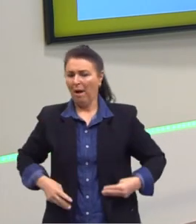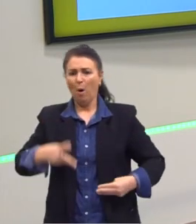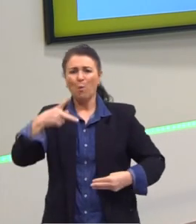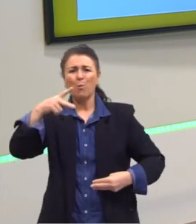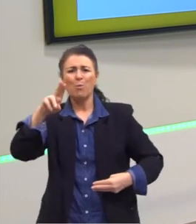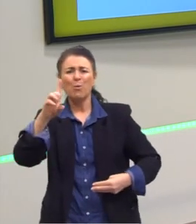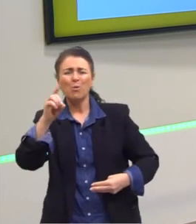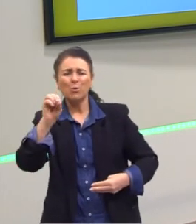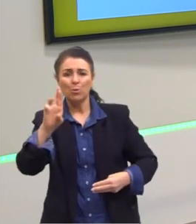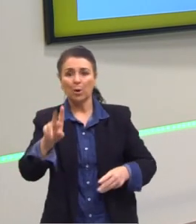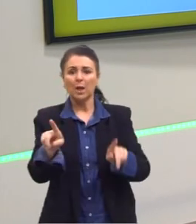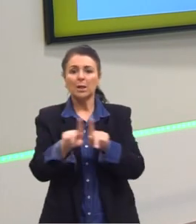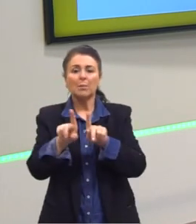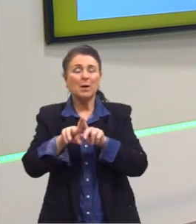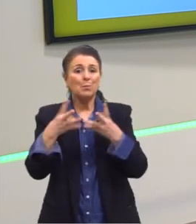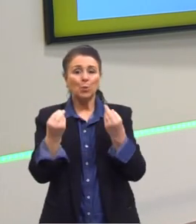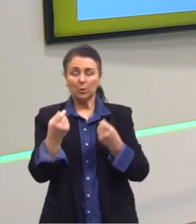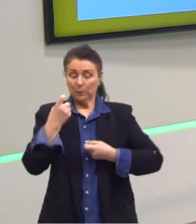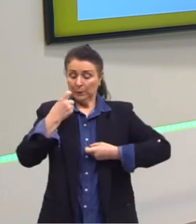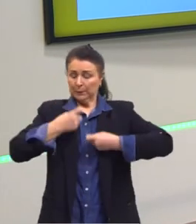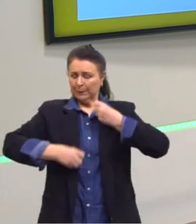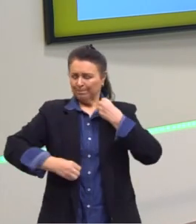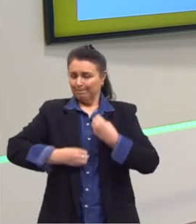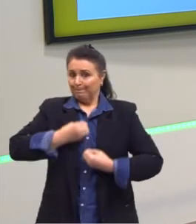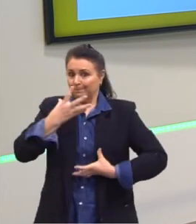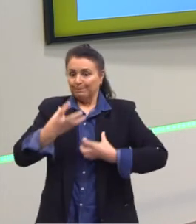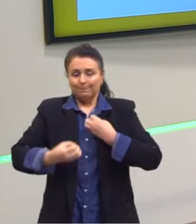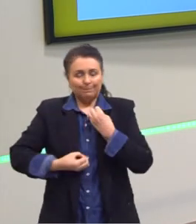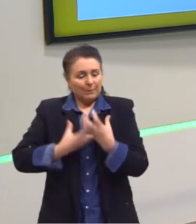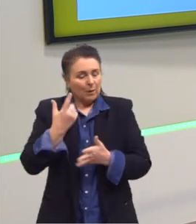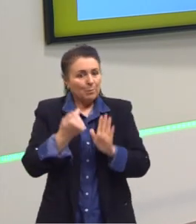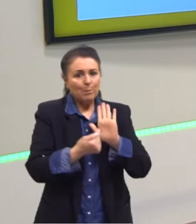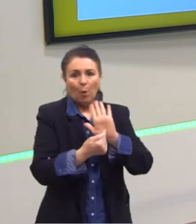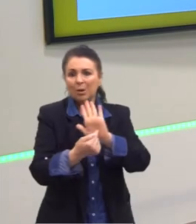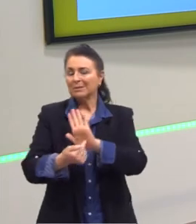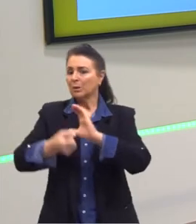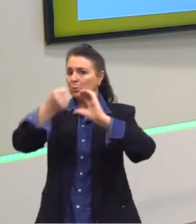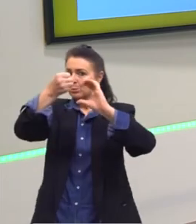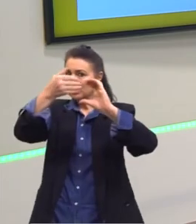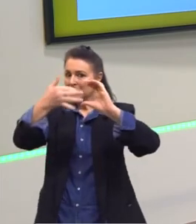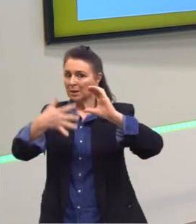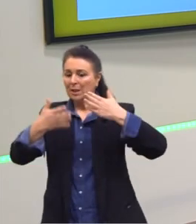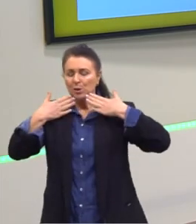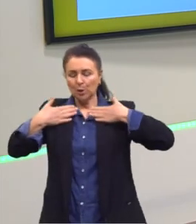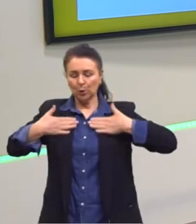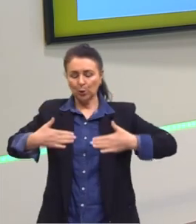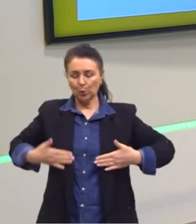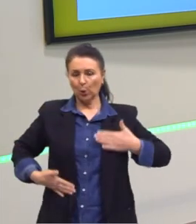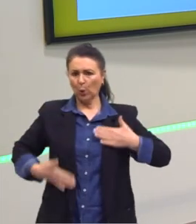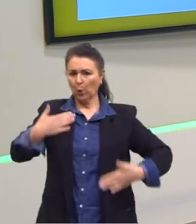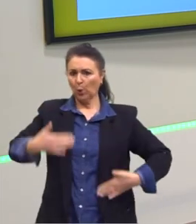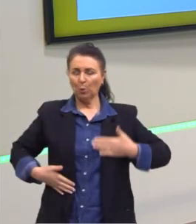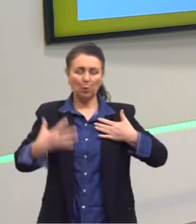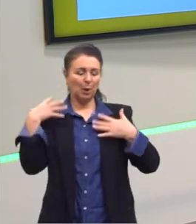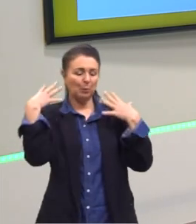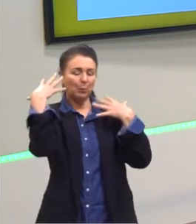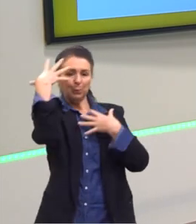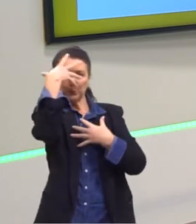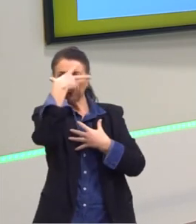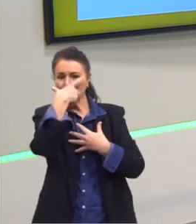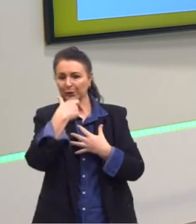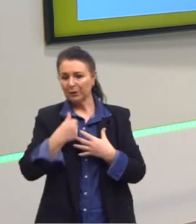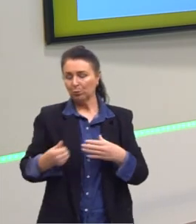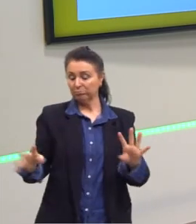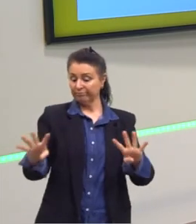hipersexualização dessas personagens, mostrando sempre características do seu corpo, como o corpo é bonito, como chama